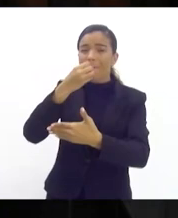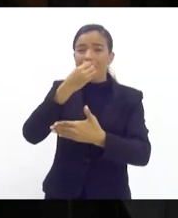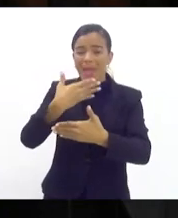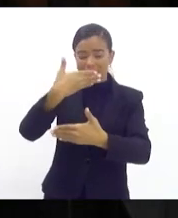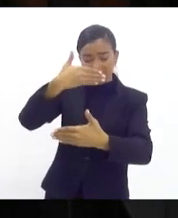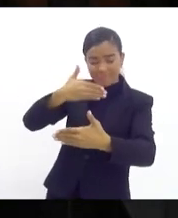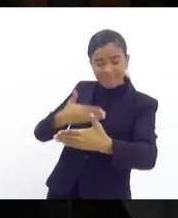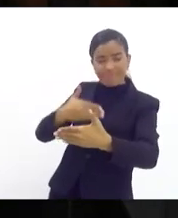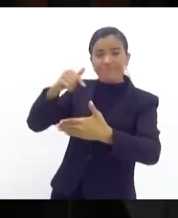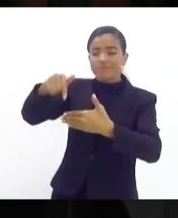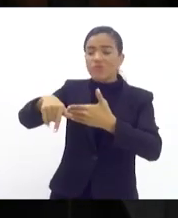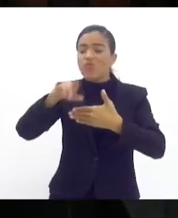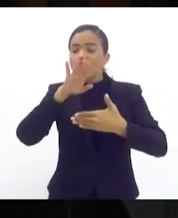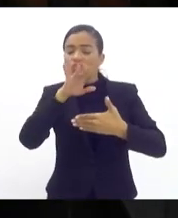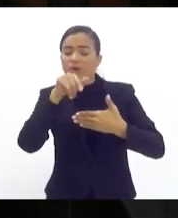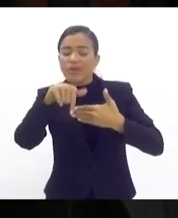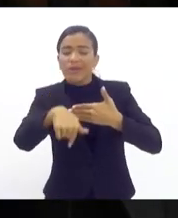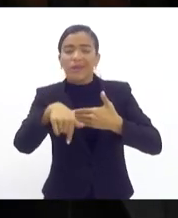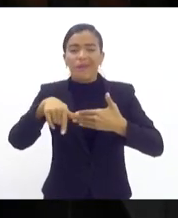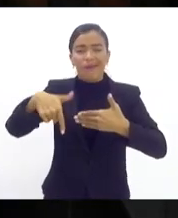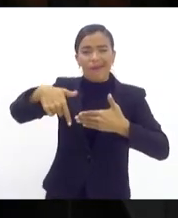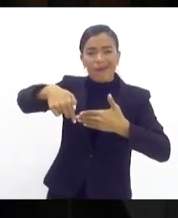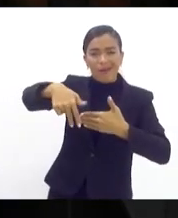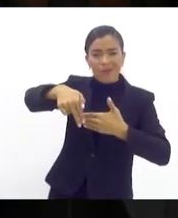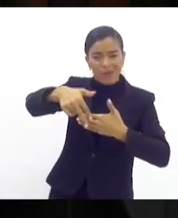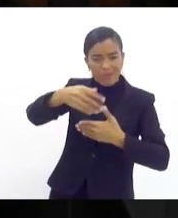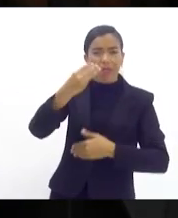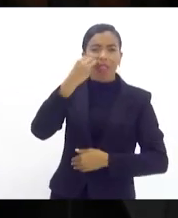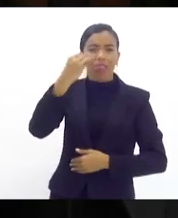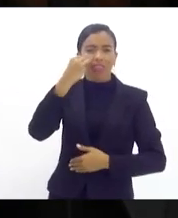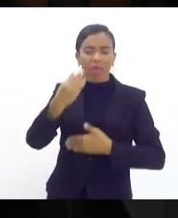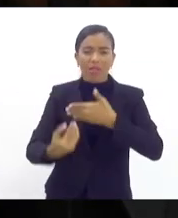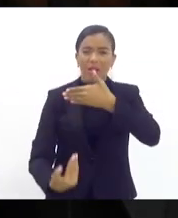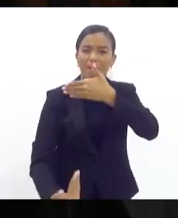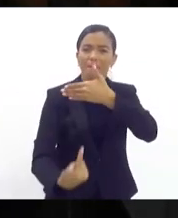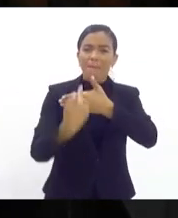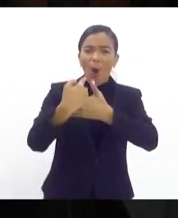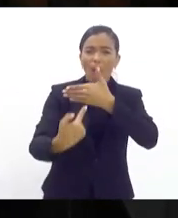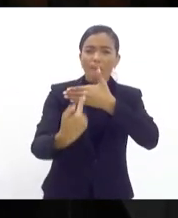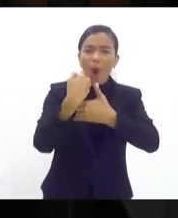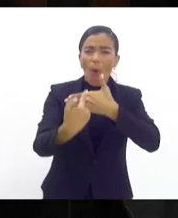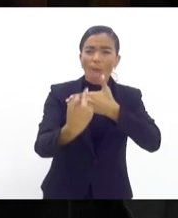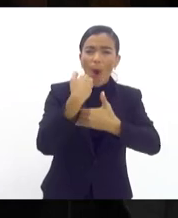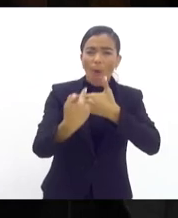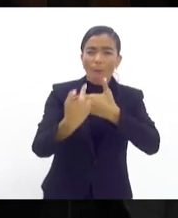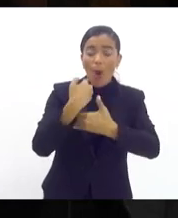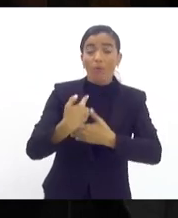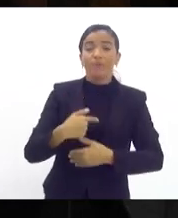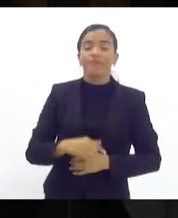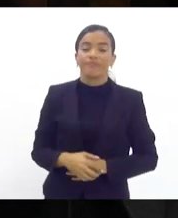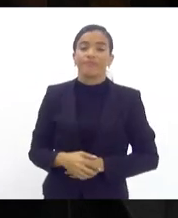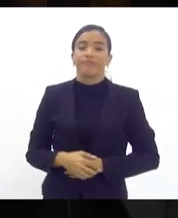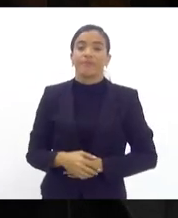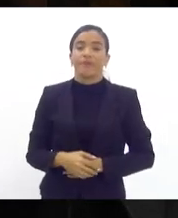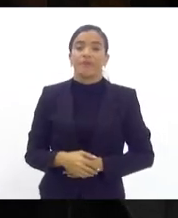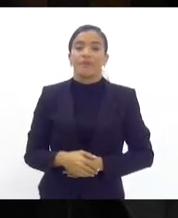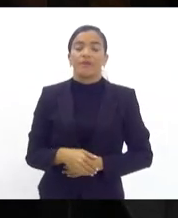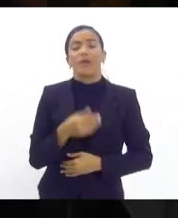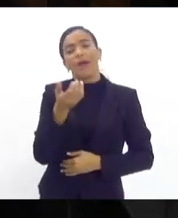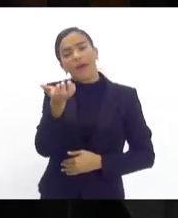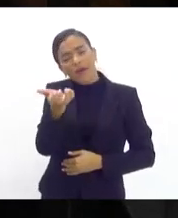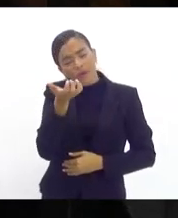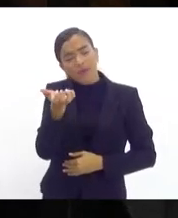criminosos que insistem em atentar contra a população de bem e contra o Estado do Rio de Janeiro. E eu queria aqui, Sra.